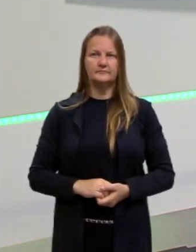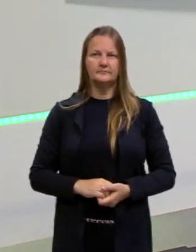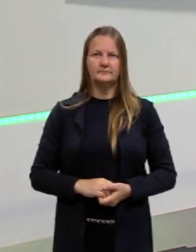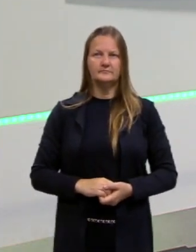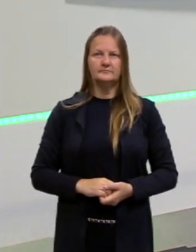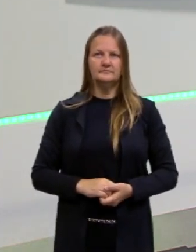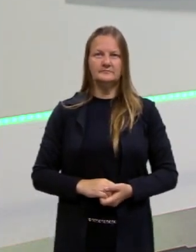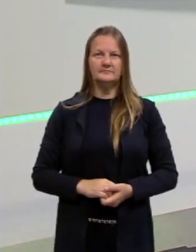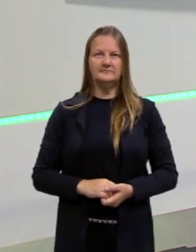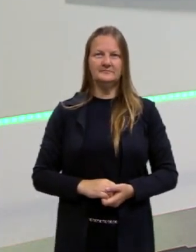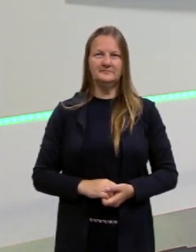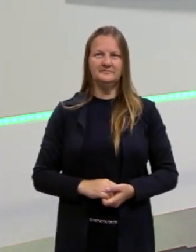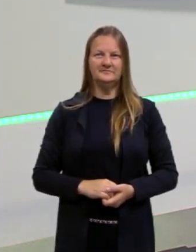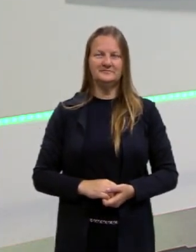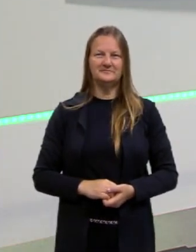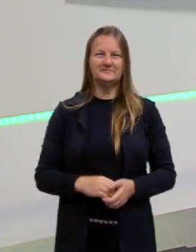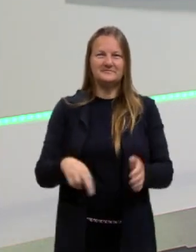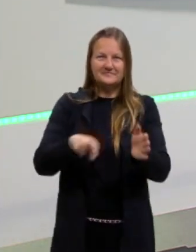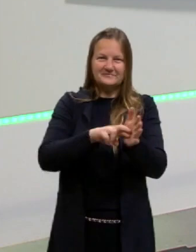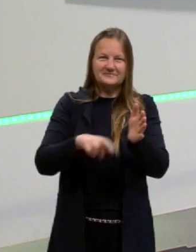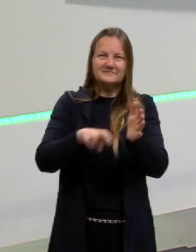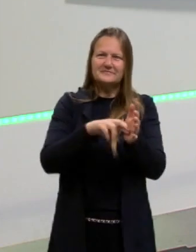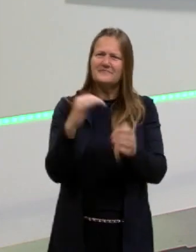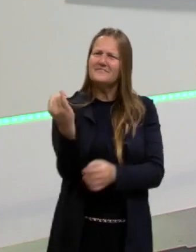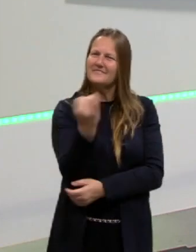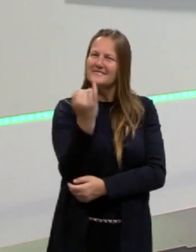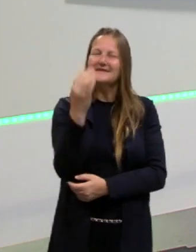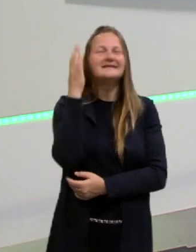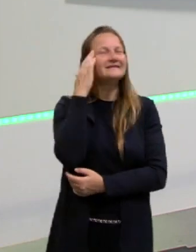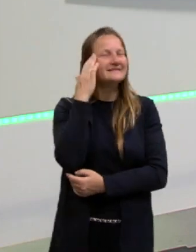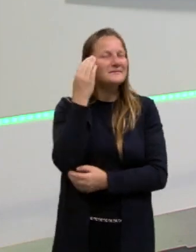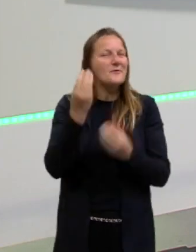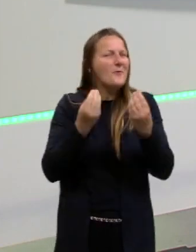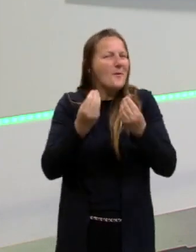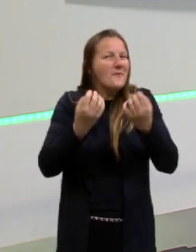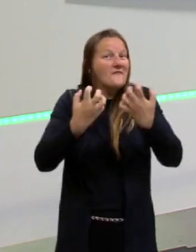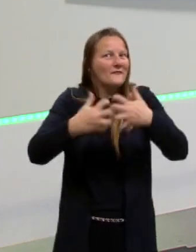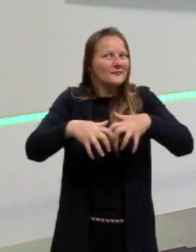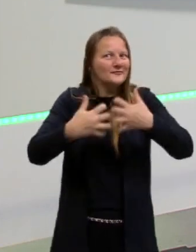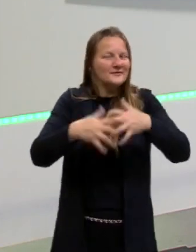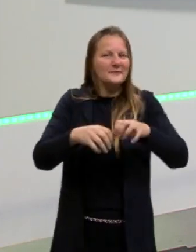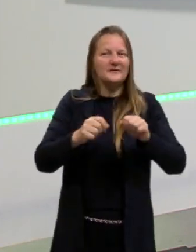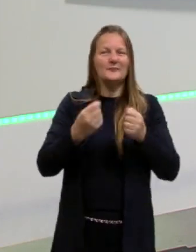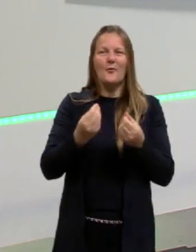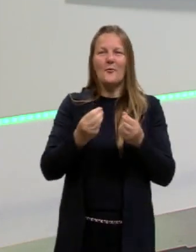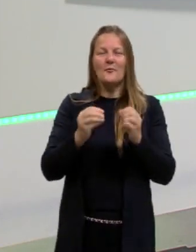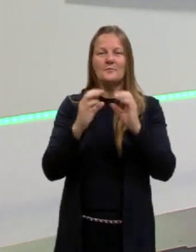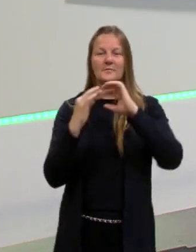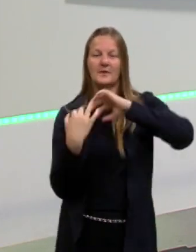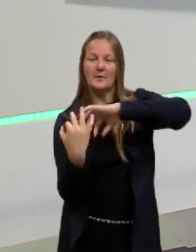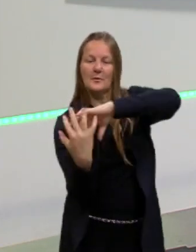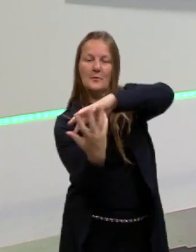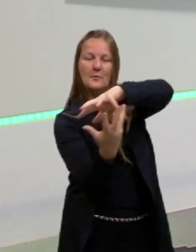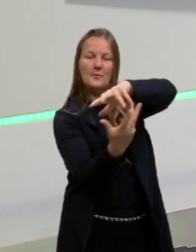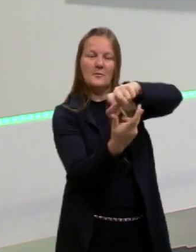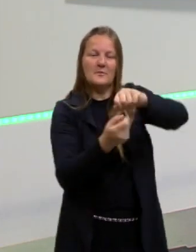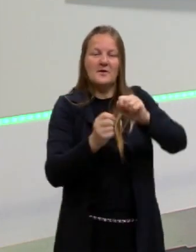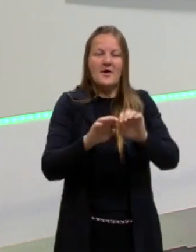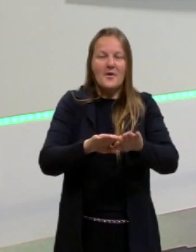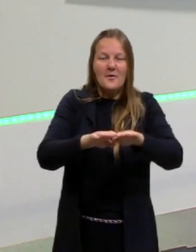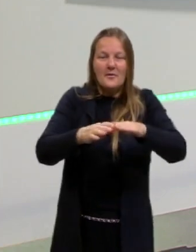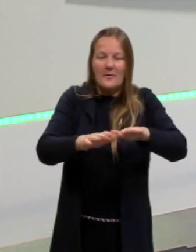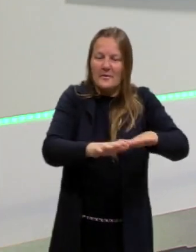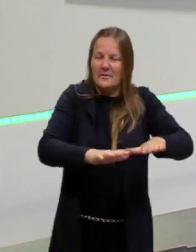e aí a gente entra, né, isso é importante para a gente saber, e aí a gente vai planificar, né, o nosso planetinha e a gente vai fazer